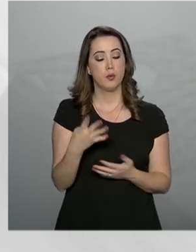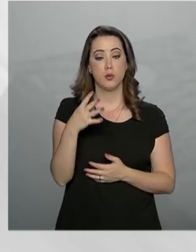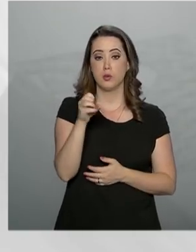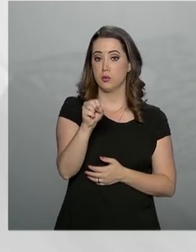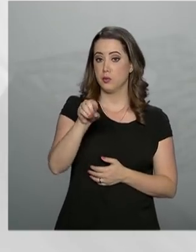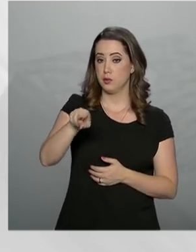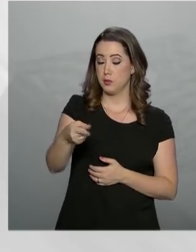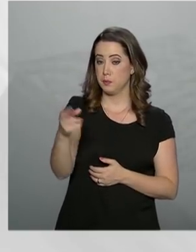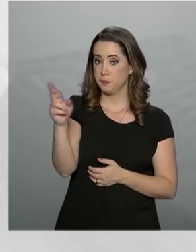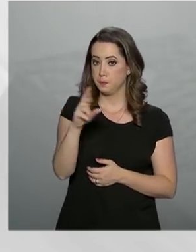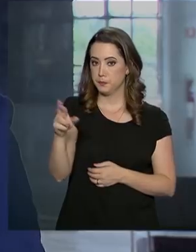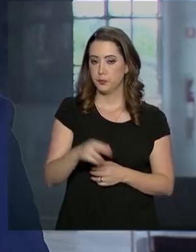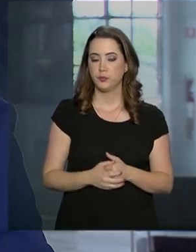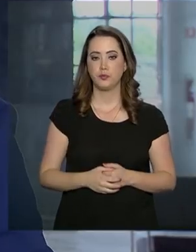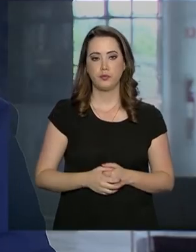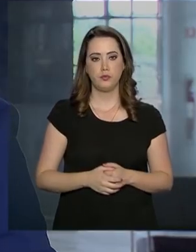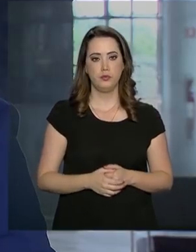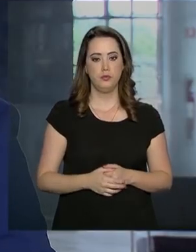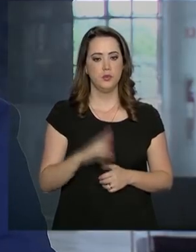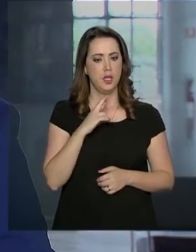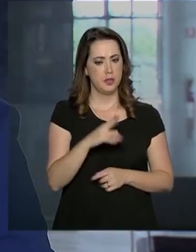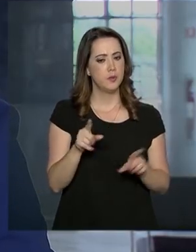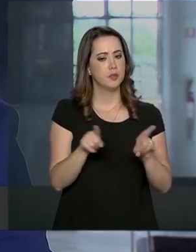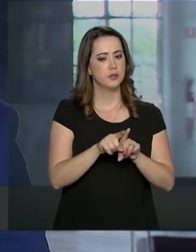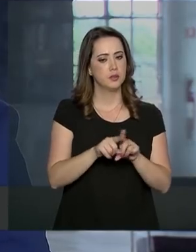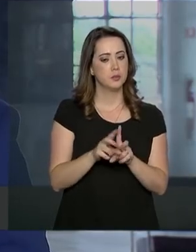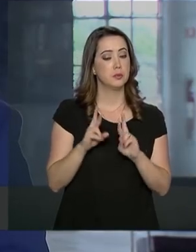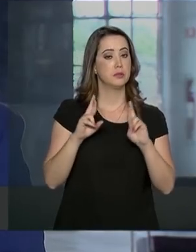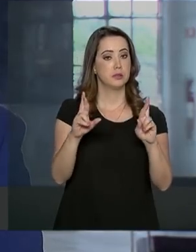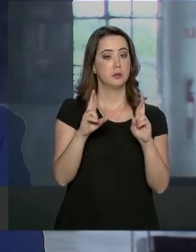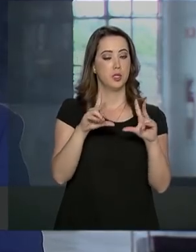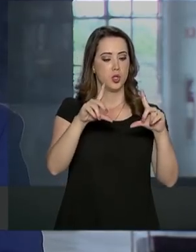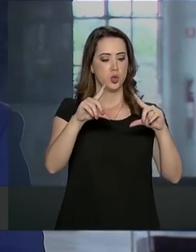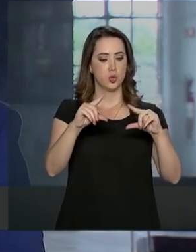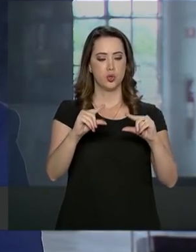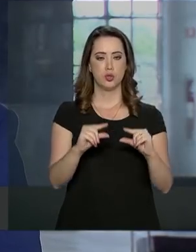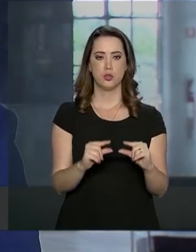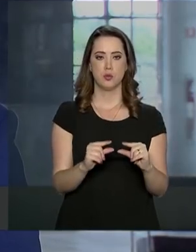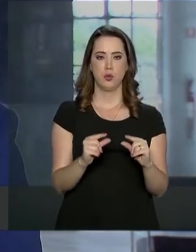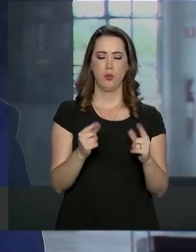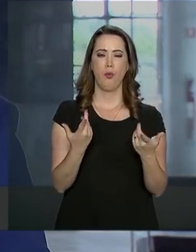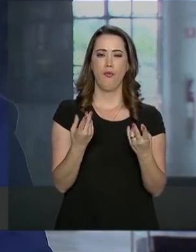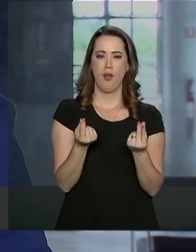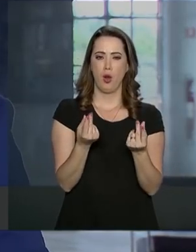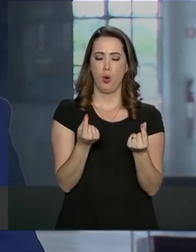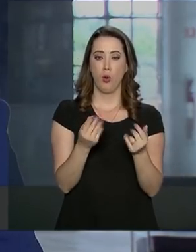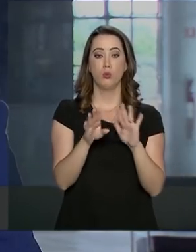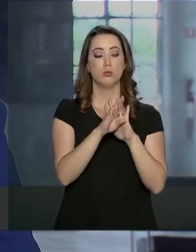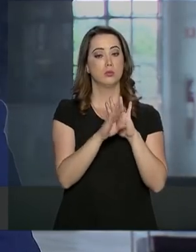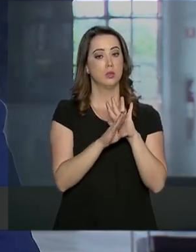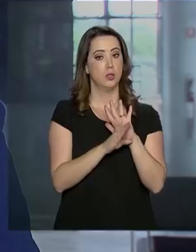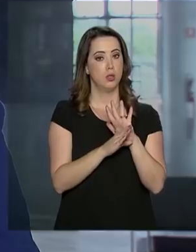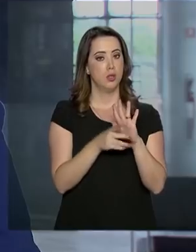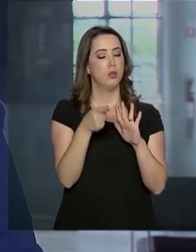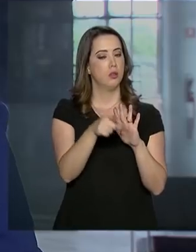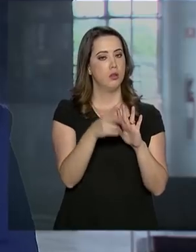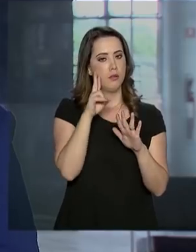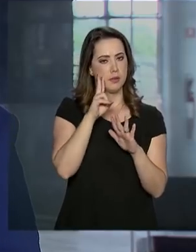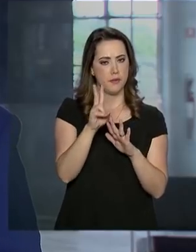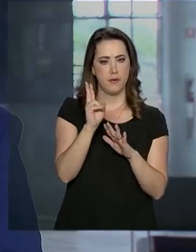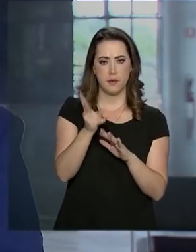80 mil reais. A resolução também prevê a redução do custo dos programas. Para isto, o